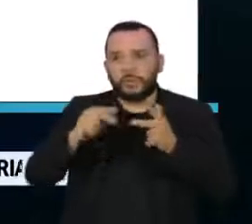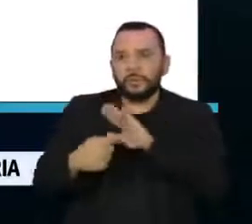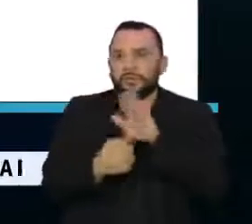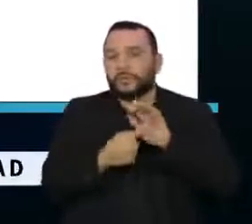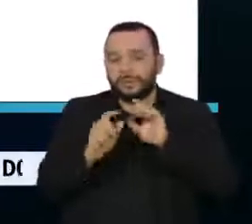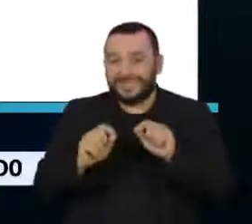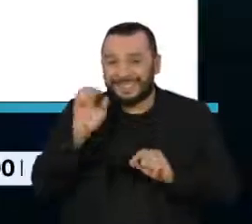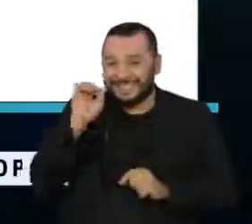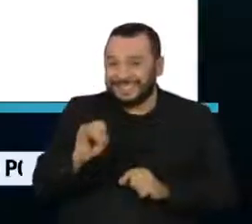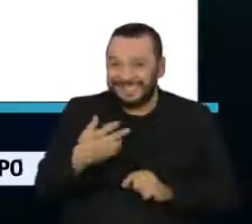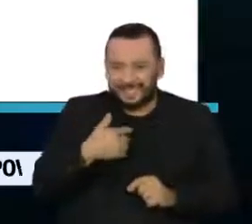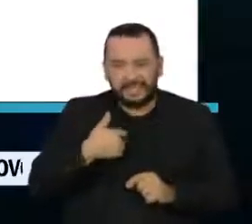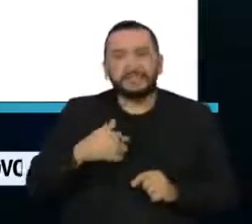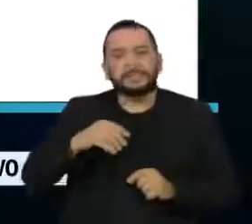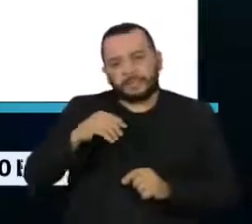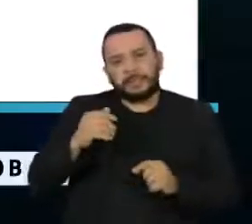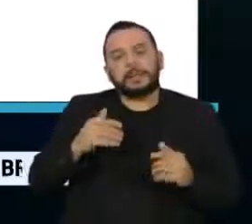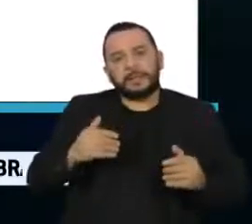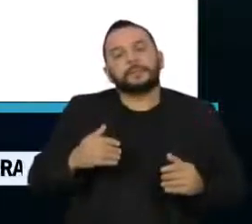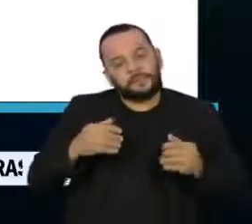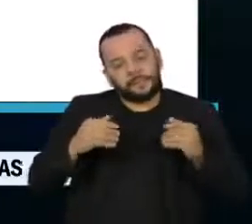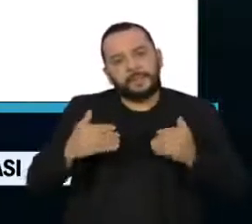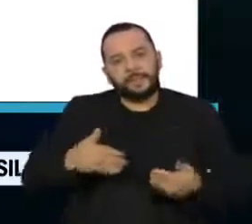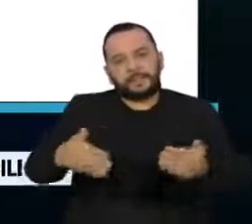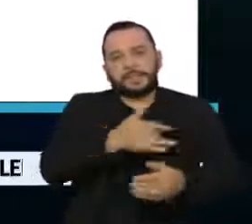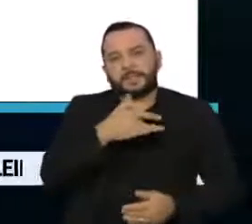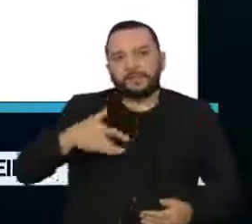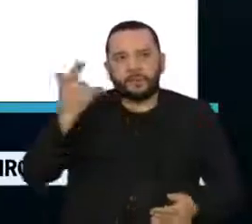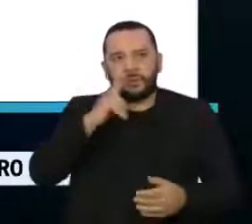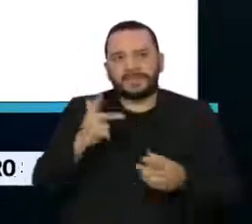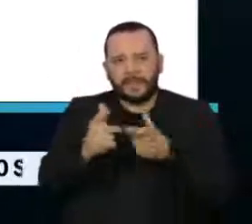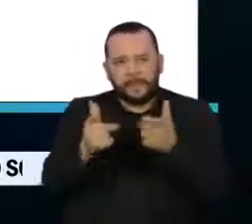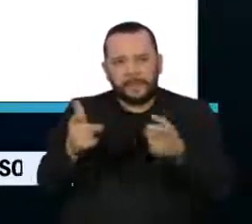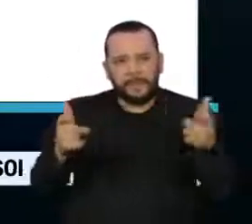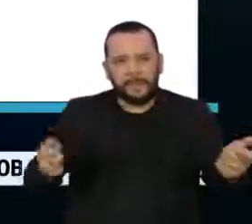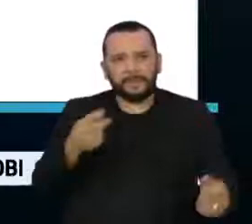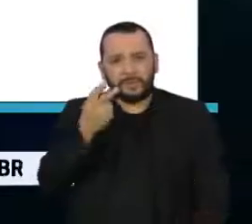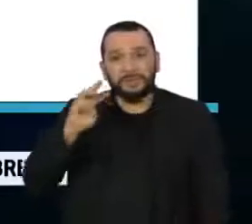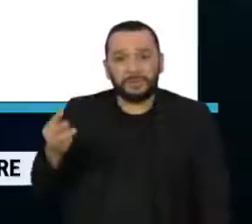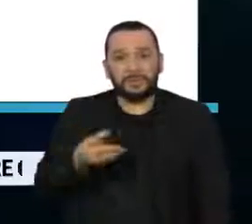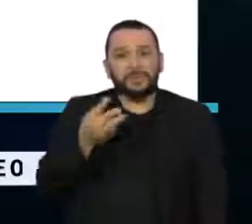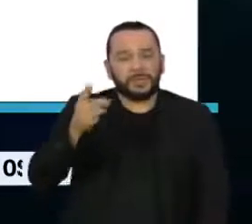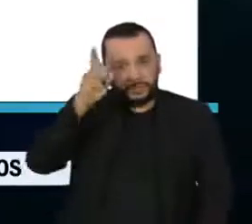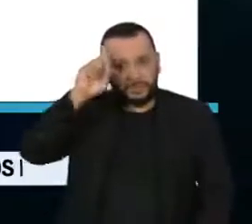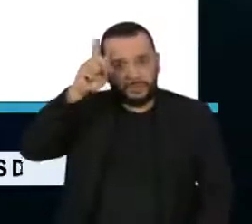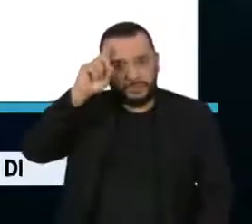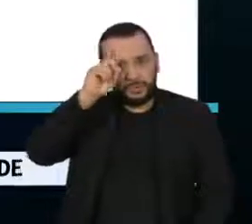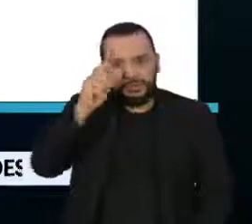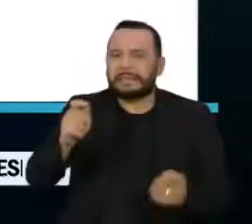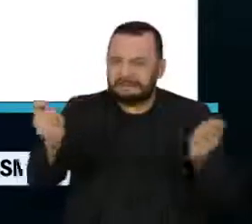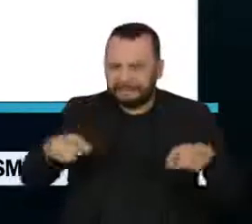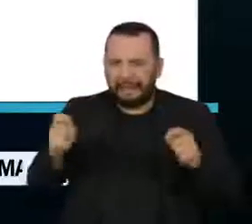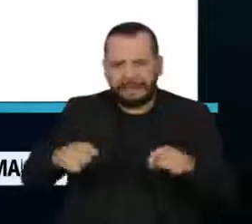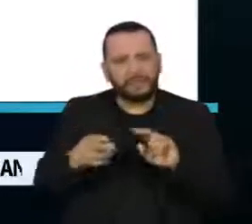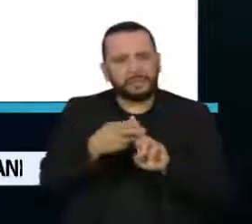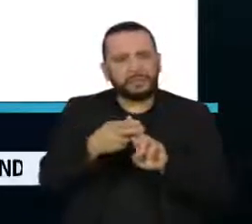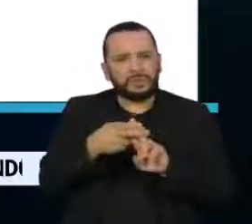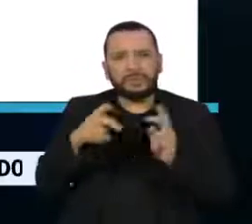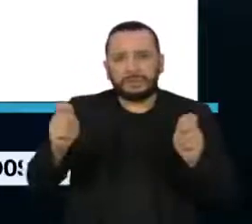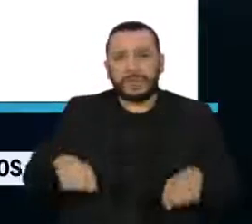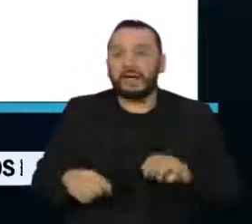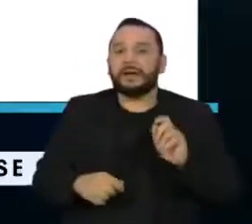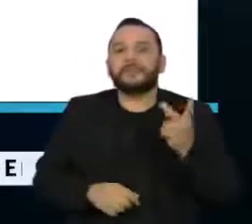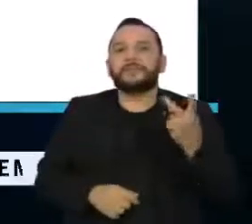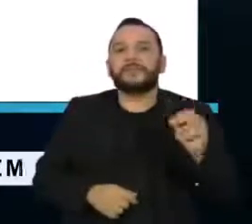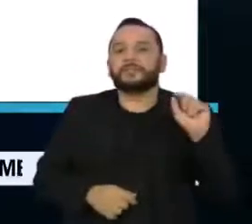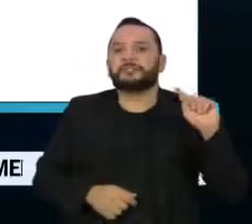de Imunizações conseguisse vacinar dois milhões de pessoas por dia, o que está dentro da capacidade do SUS, 20 mil